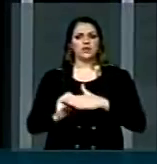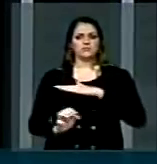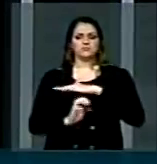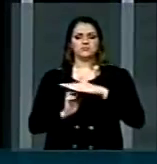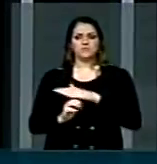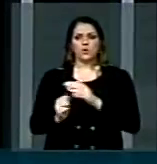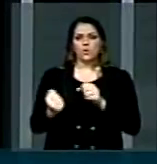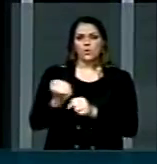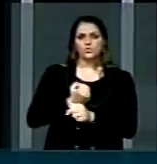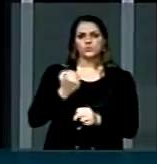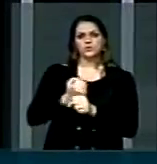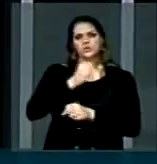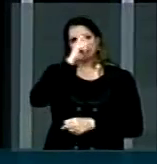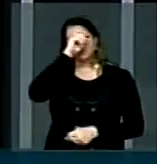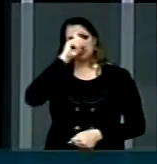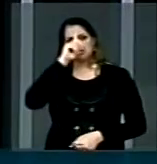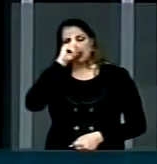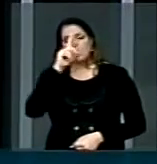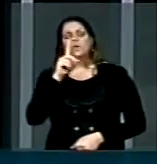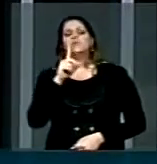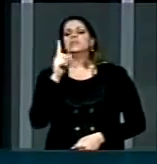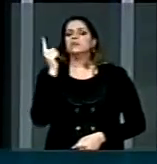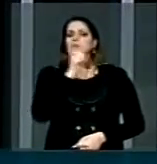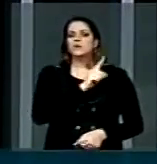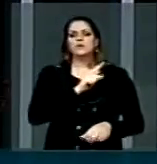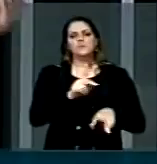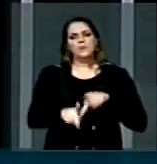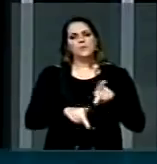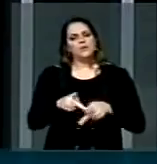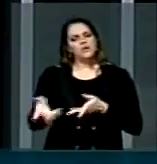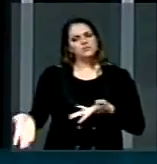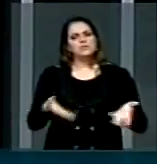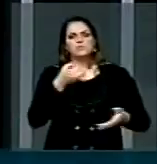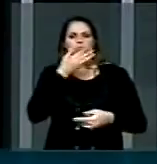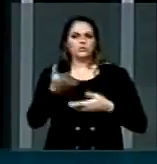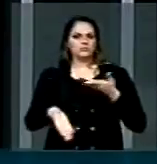referência para a nossa região e que a nossa população possa ser bem atendida. Muito obrigado, Sr. Presidente.